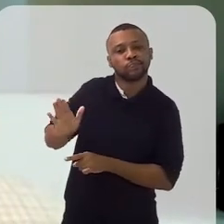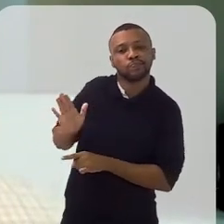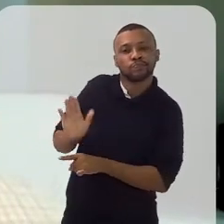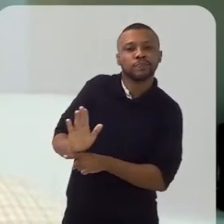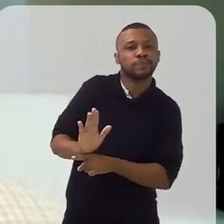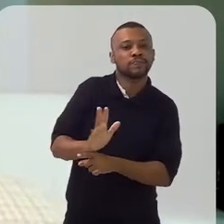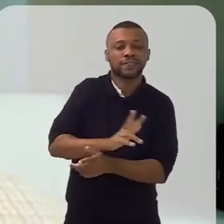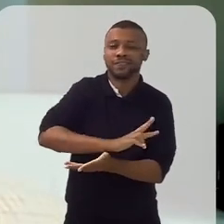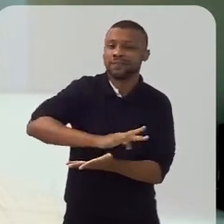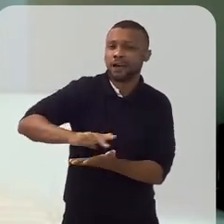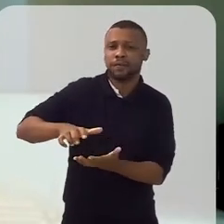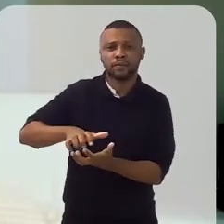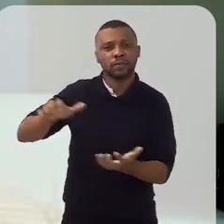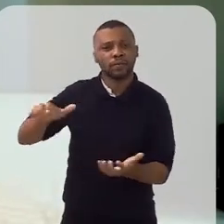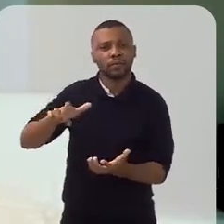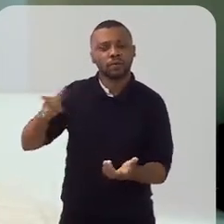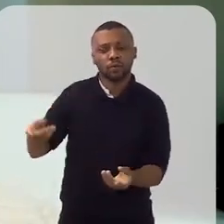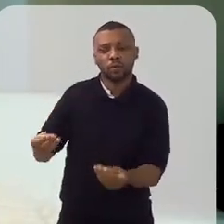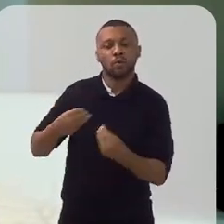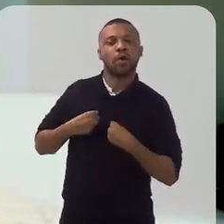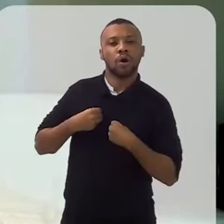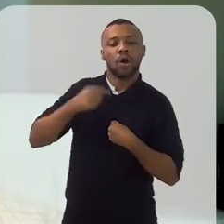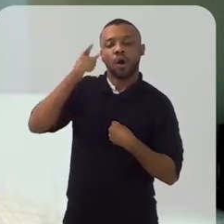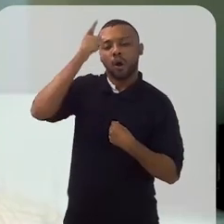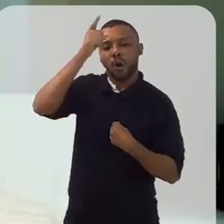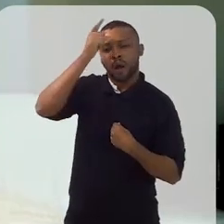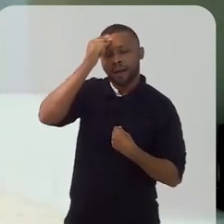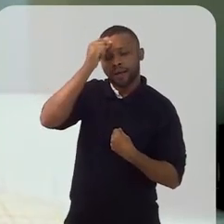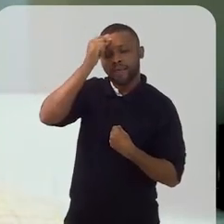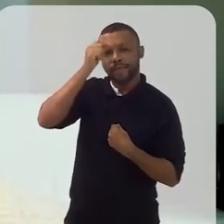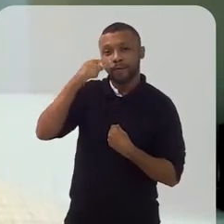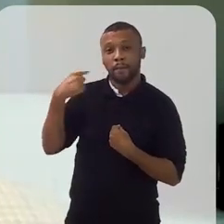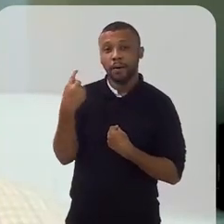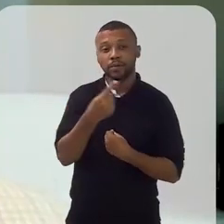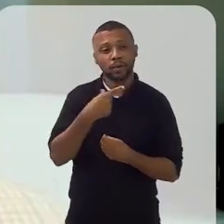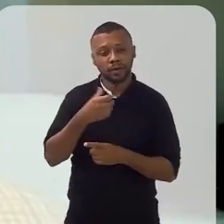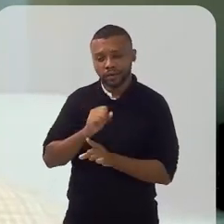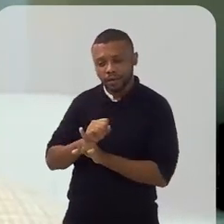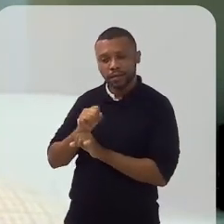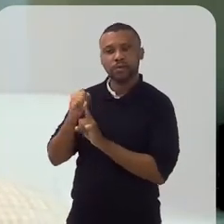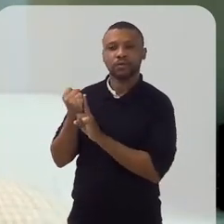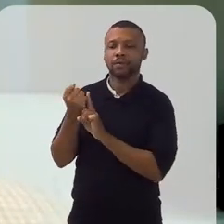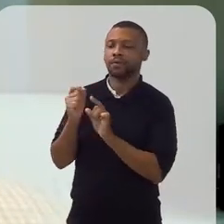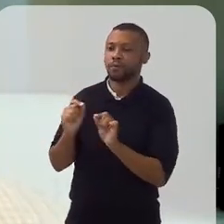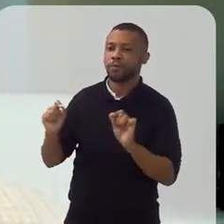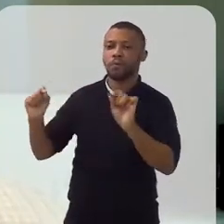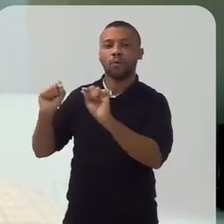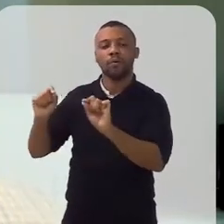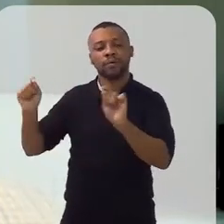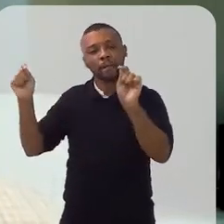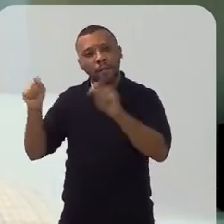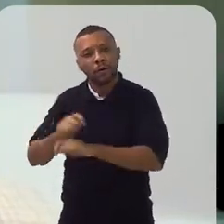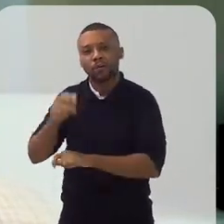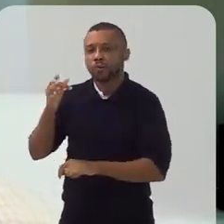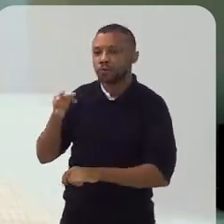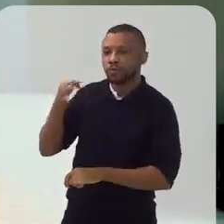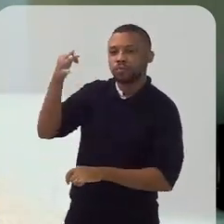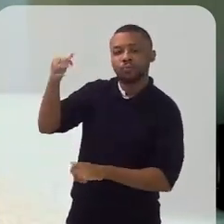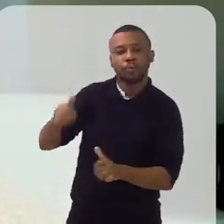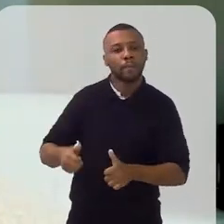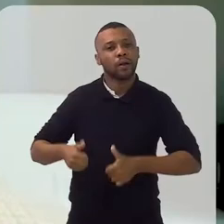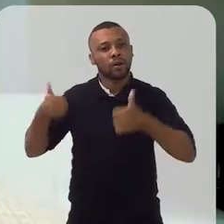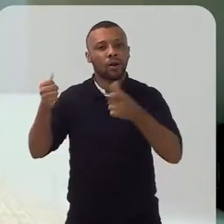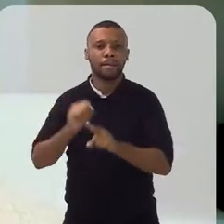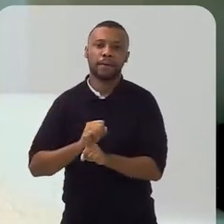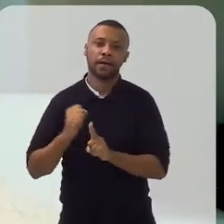para muitos idosos, o que traz um alívio para a sociedade, o que traz uma possibilidade de um futuro melhor para